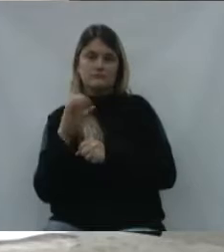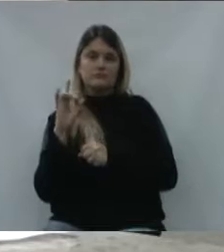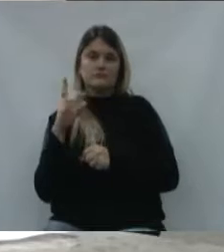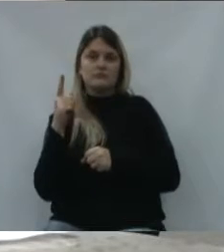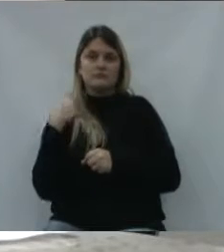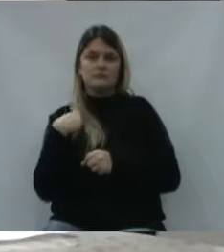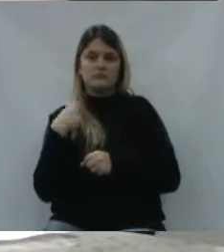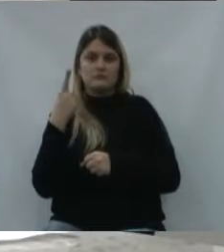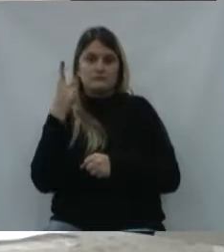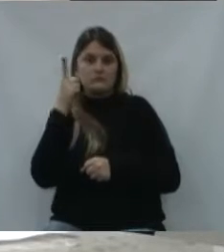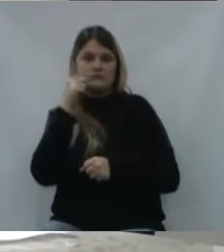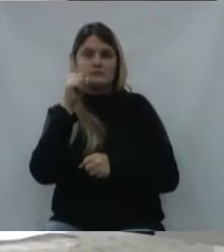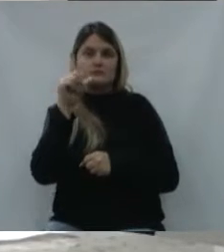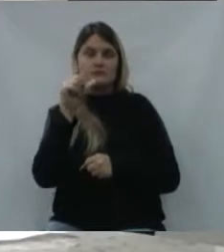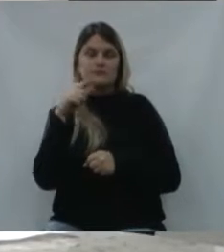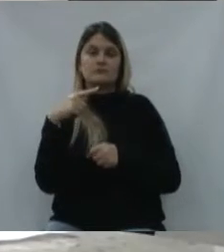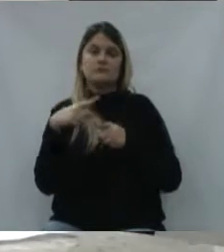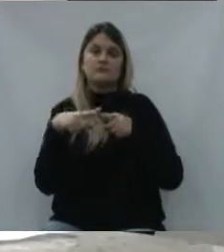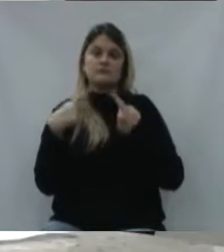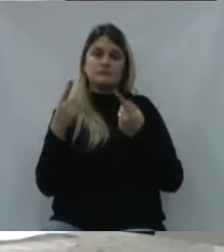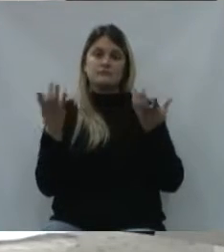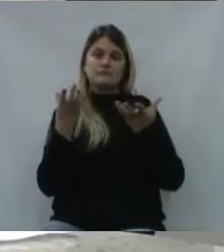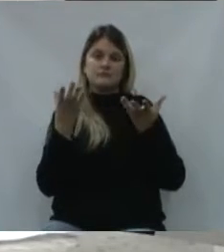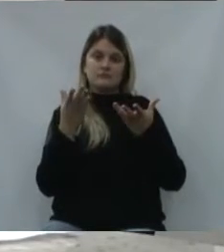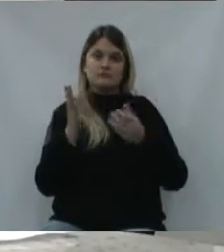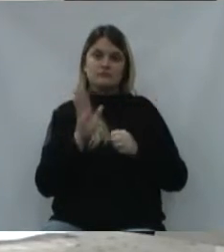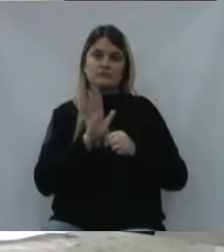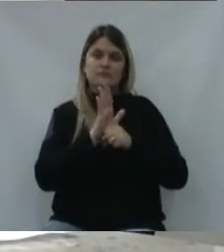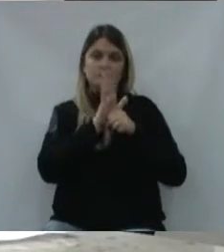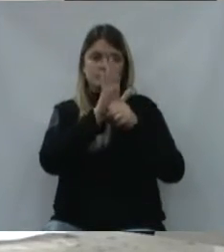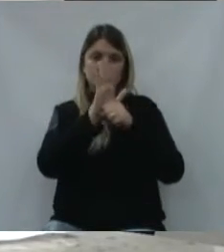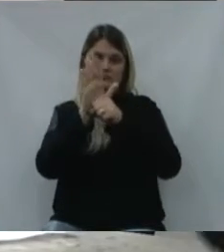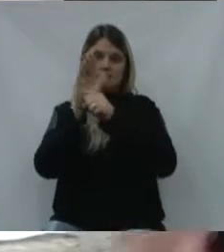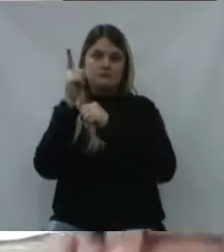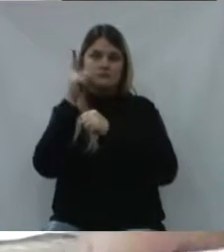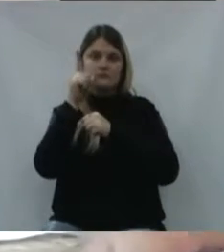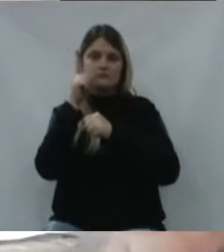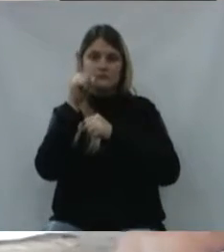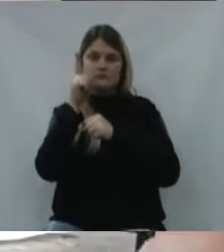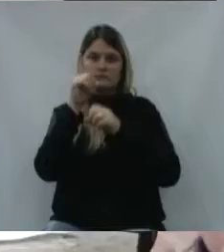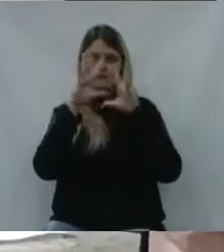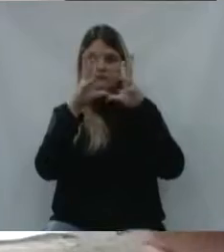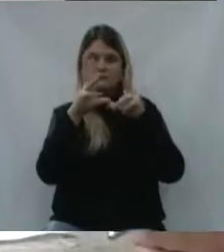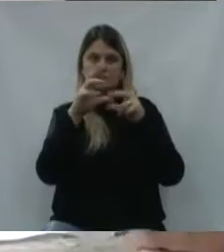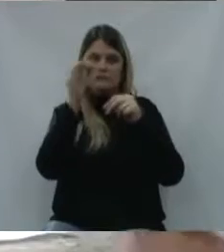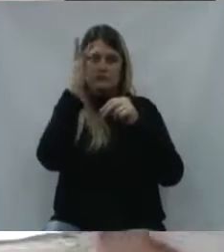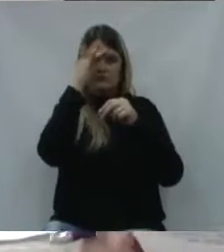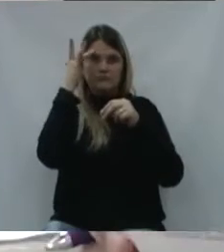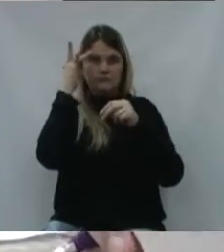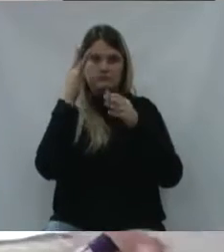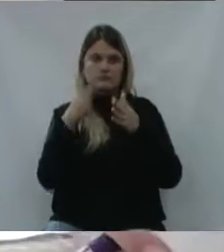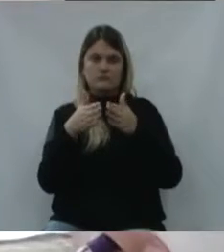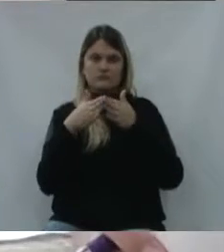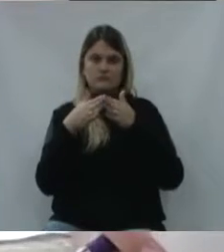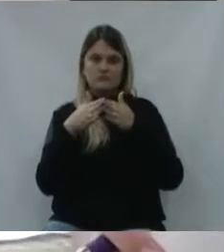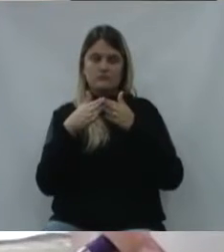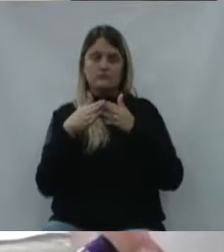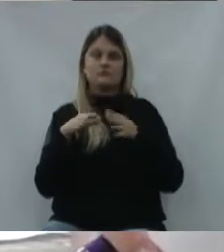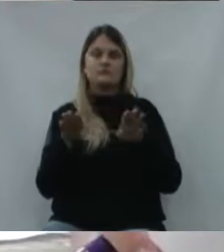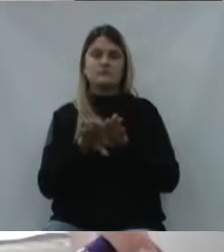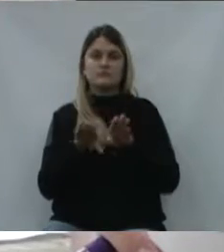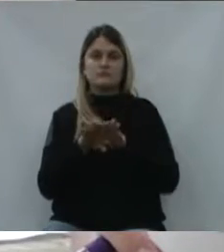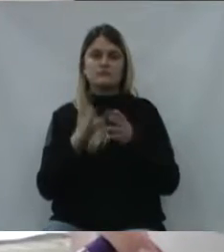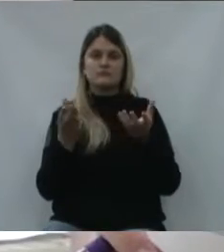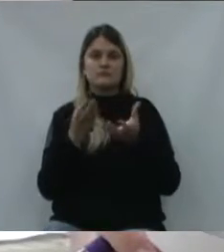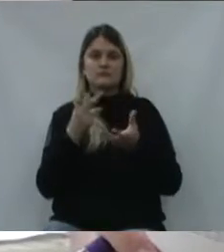única que receba, mas espero agradar a todos que fazem o pedido até mim. Outra